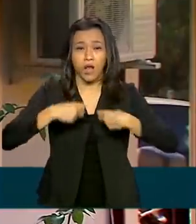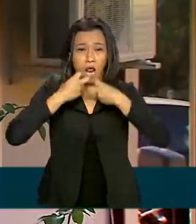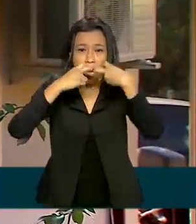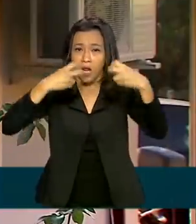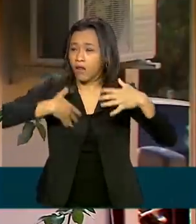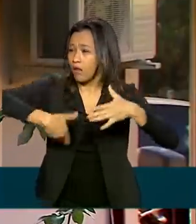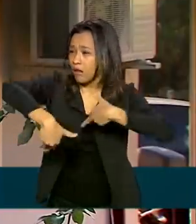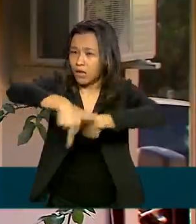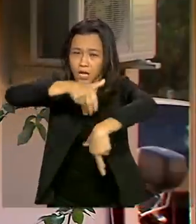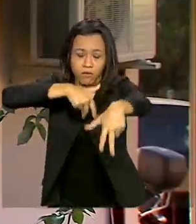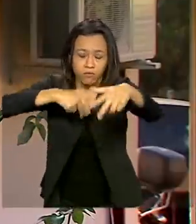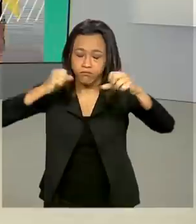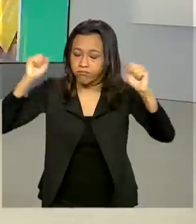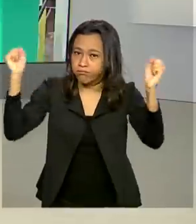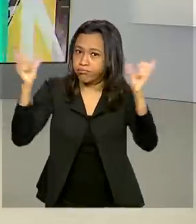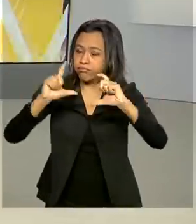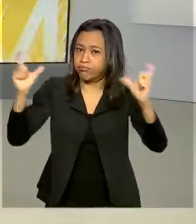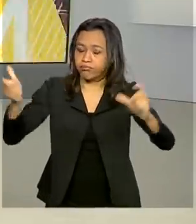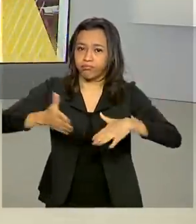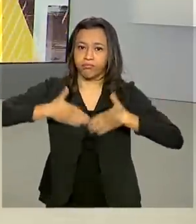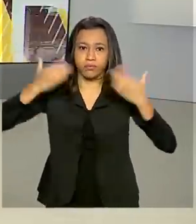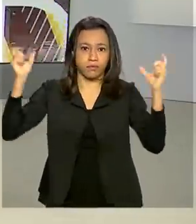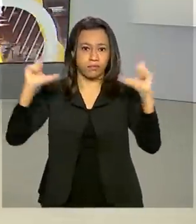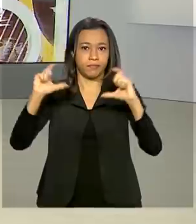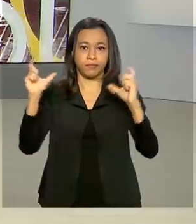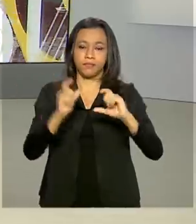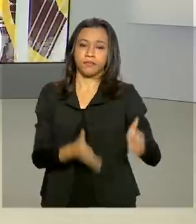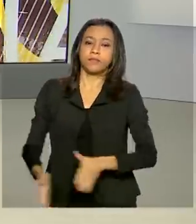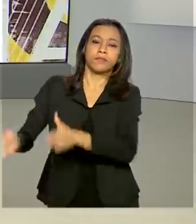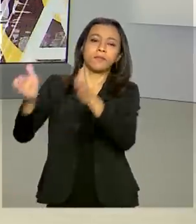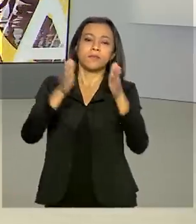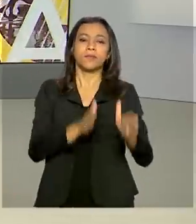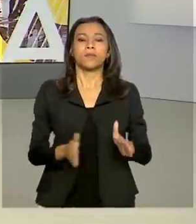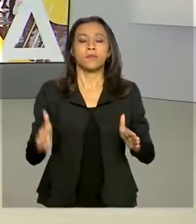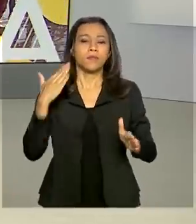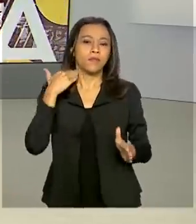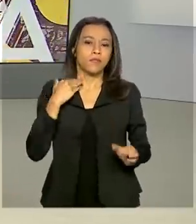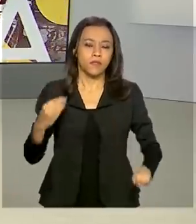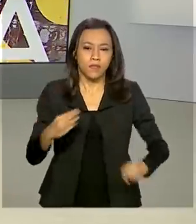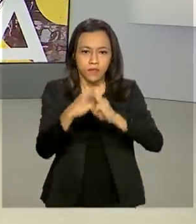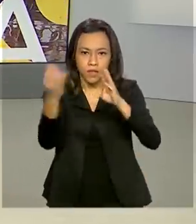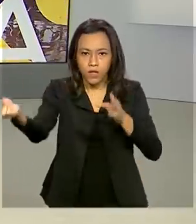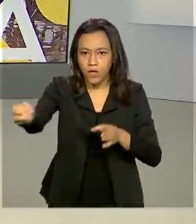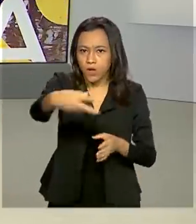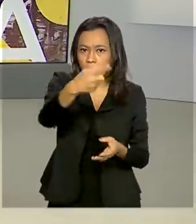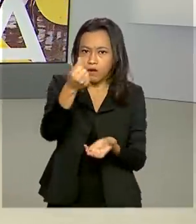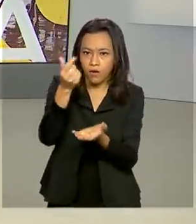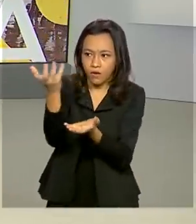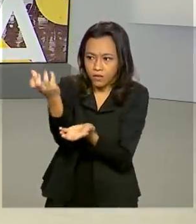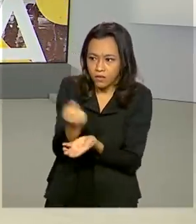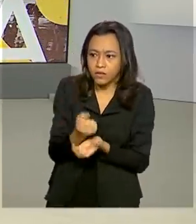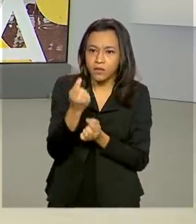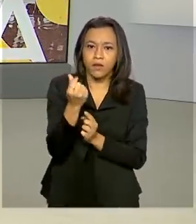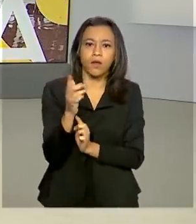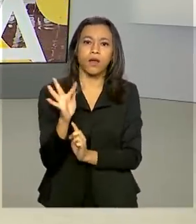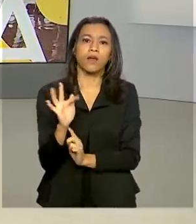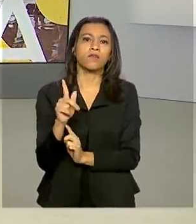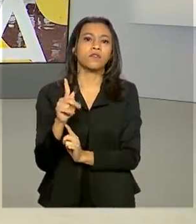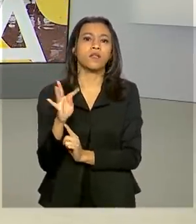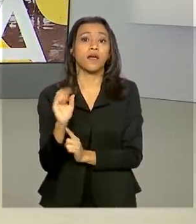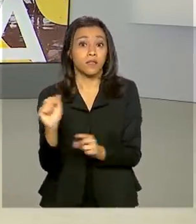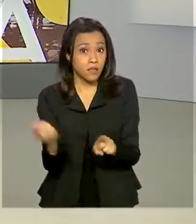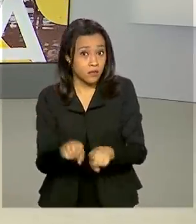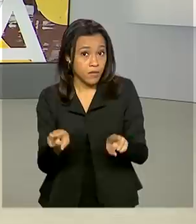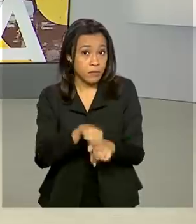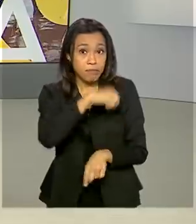mas foi assustador. A Caixa Econômica Federal vai liberar novos saques do FGTS e também a primeira parcela